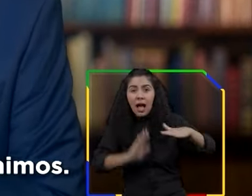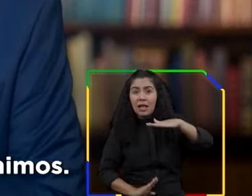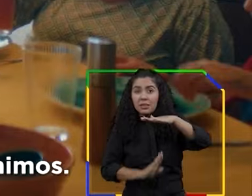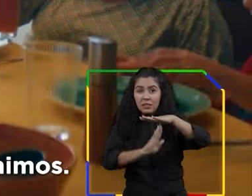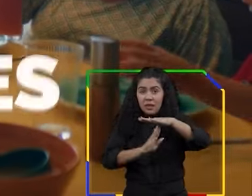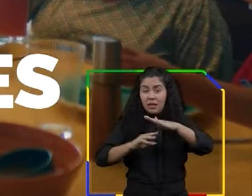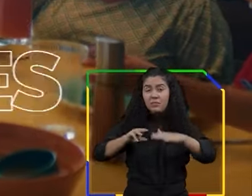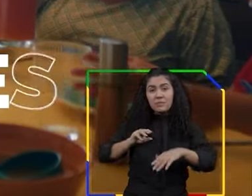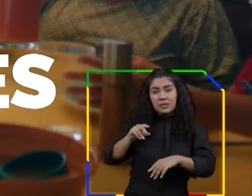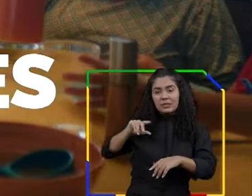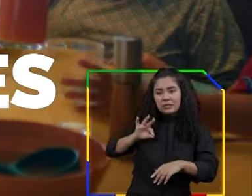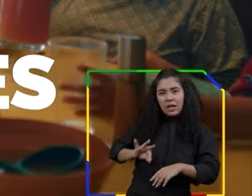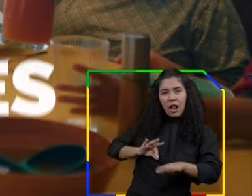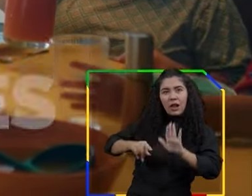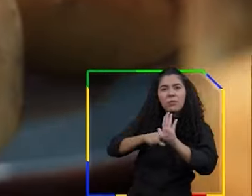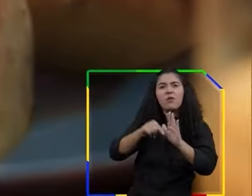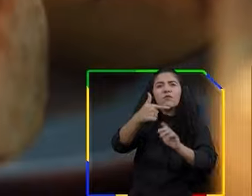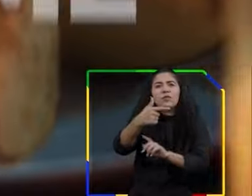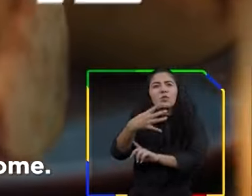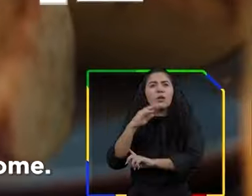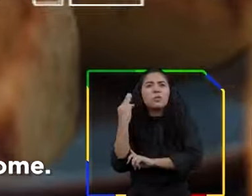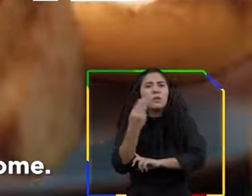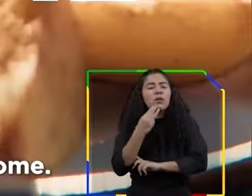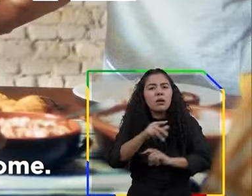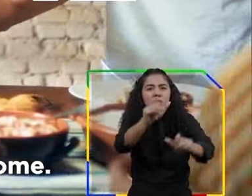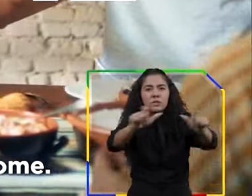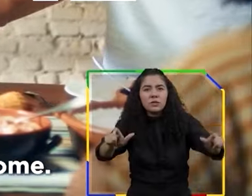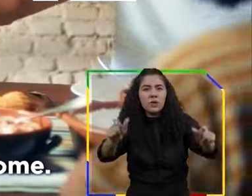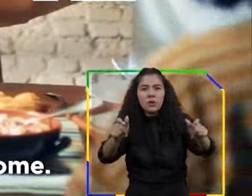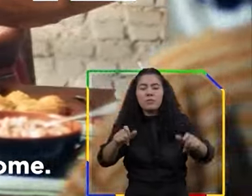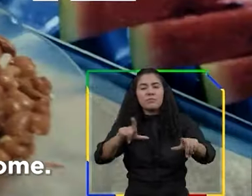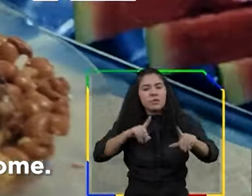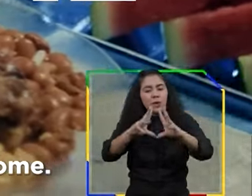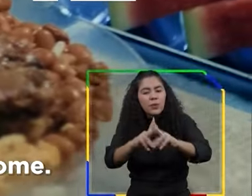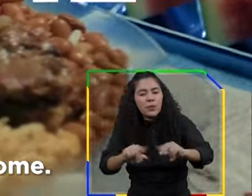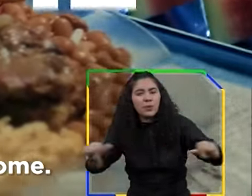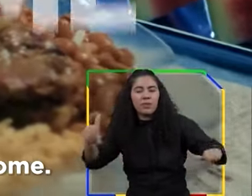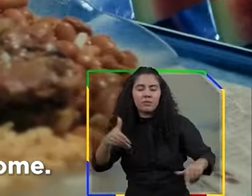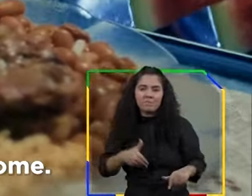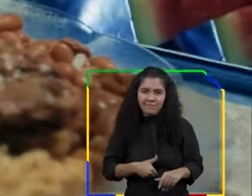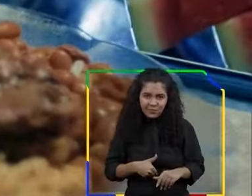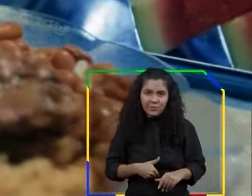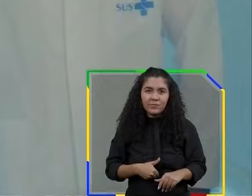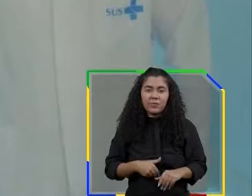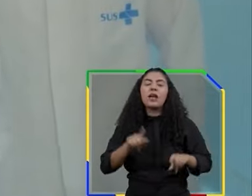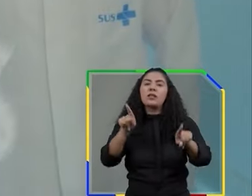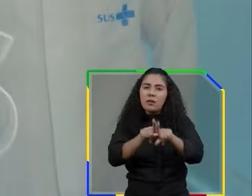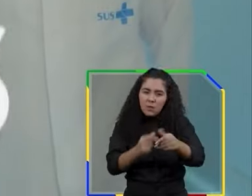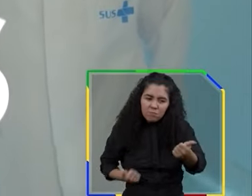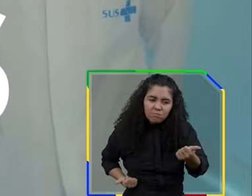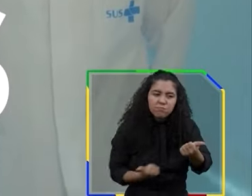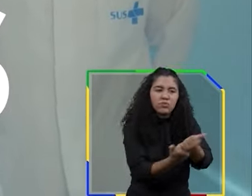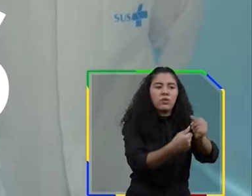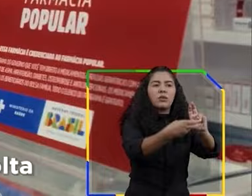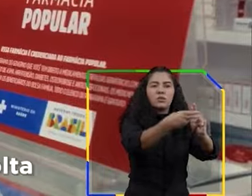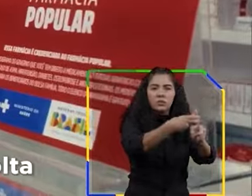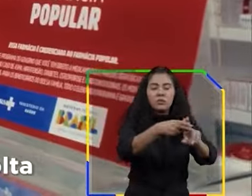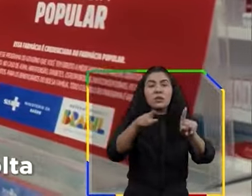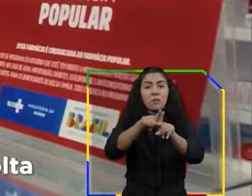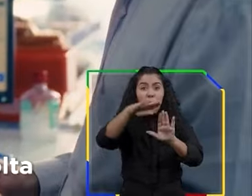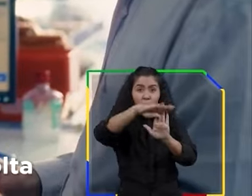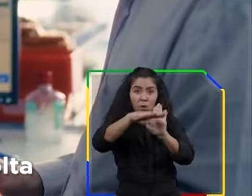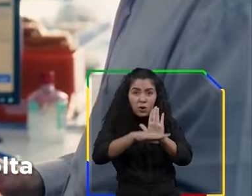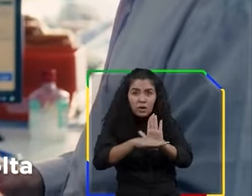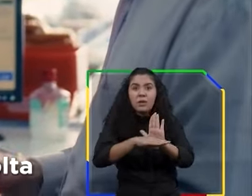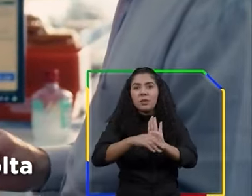mínimos. 24 milhões de pessoas ficaram livres do pesadelo da fome. Reforçamos o SUS, a